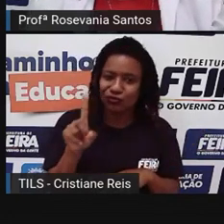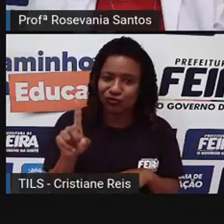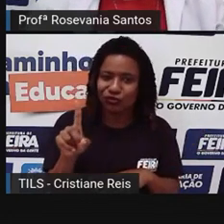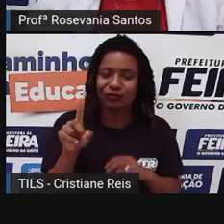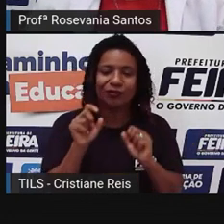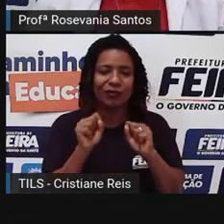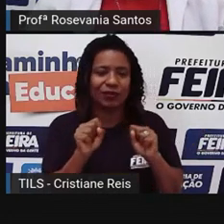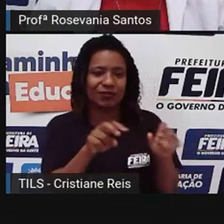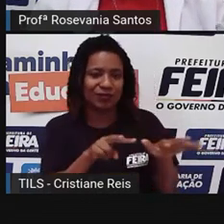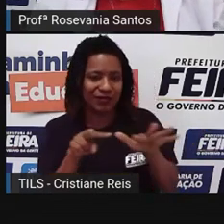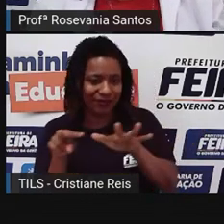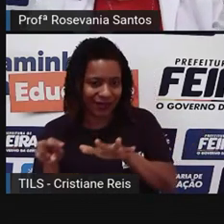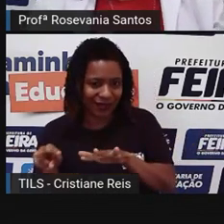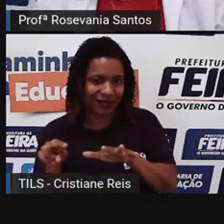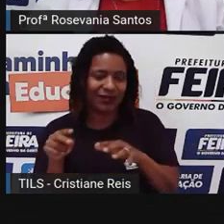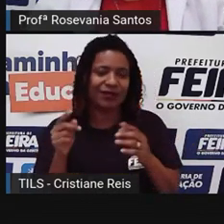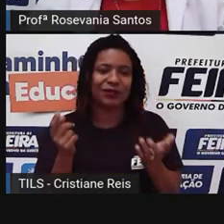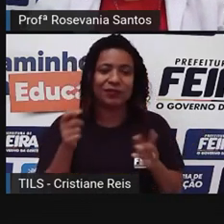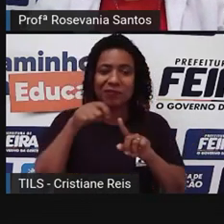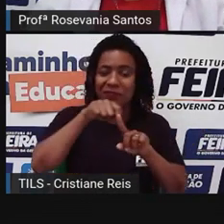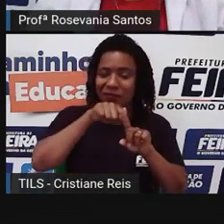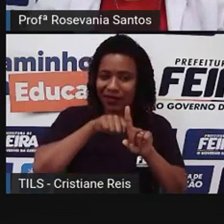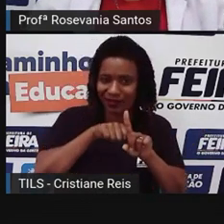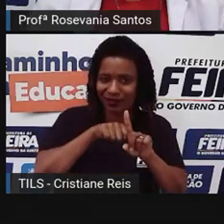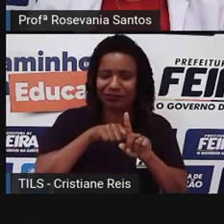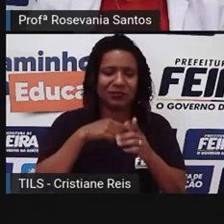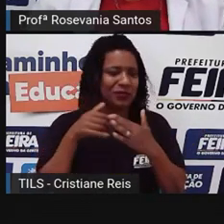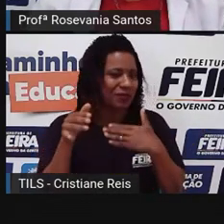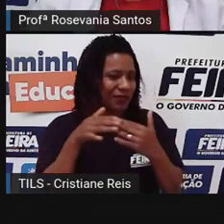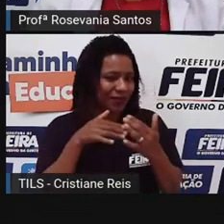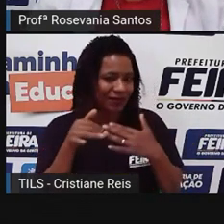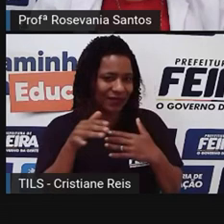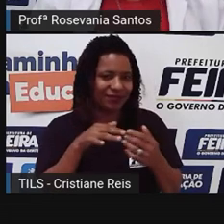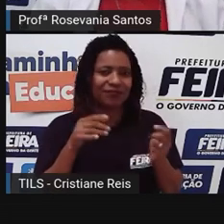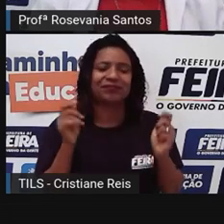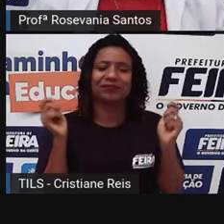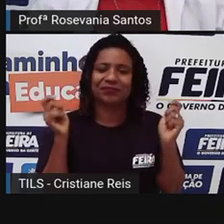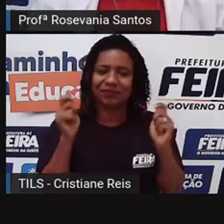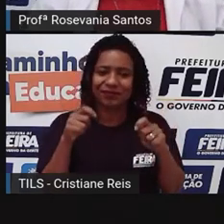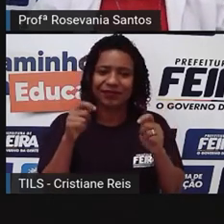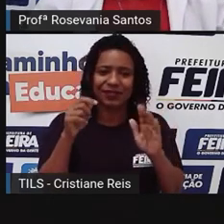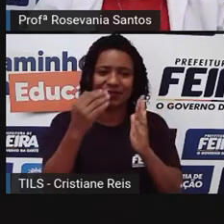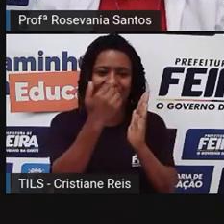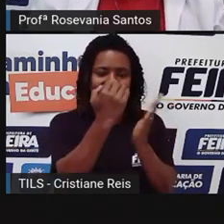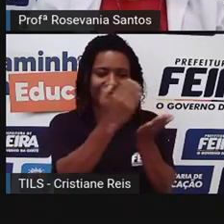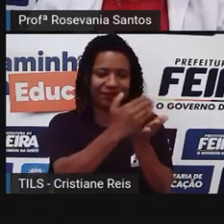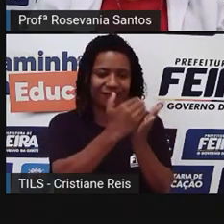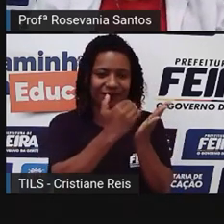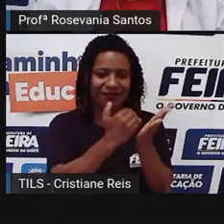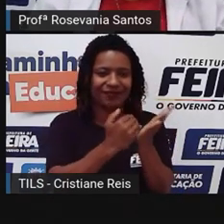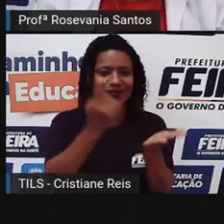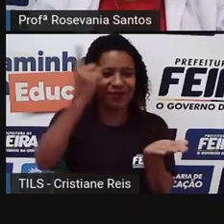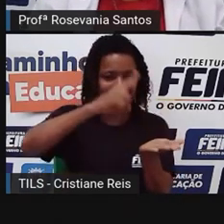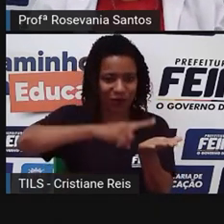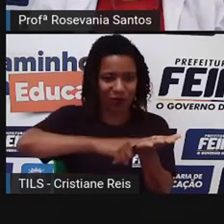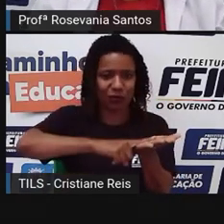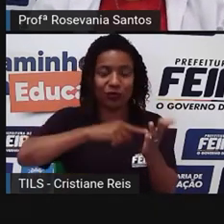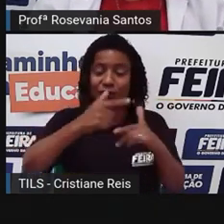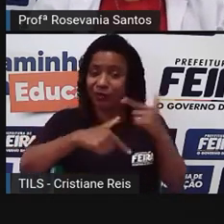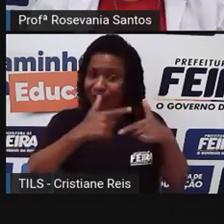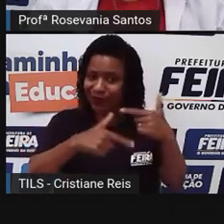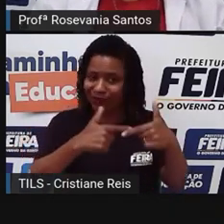pode receber por semana, pode receber por mês, não importa, né, está tudo lá no acordo trabalhista que você fez, né,